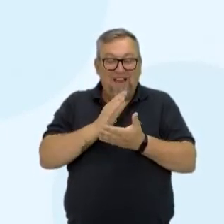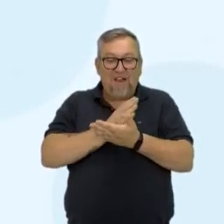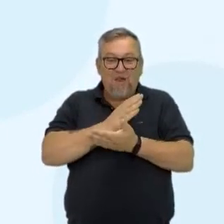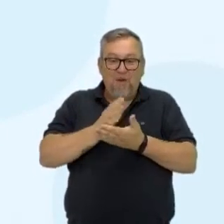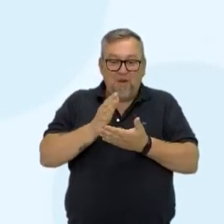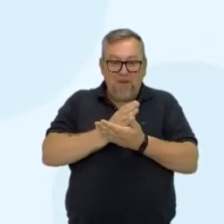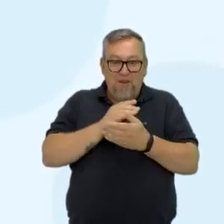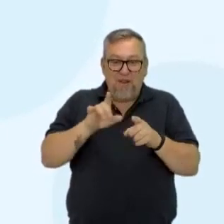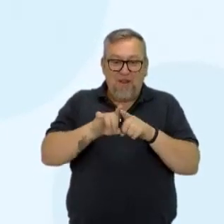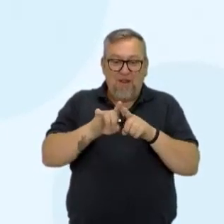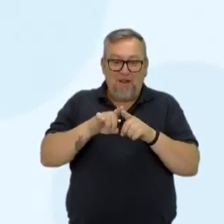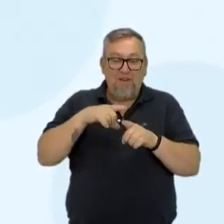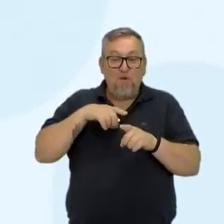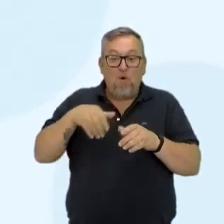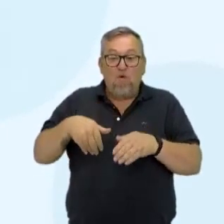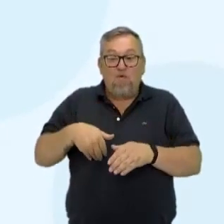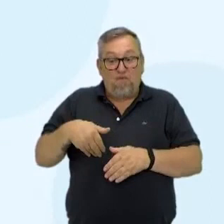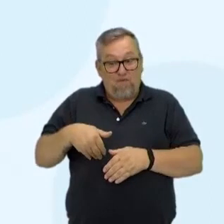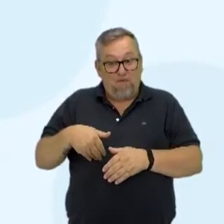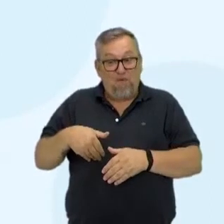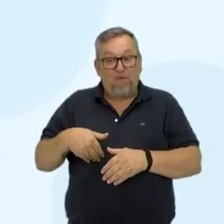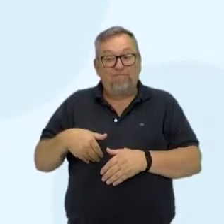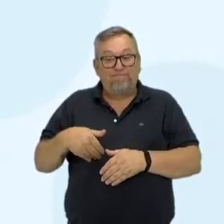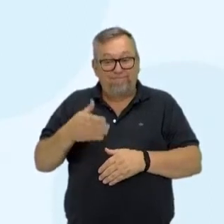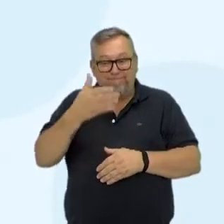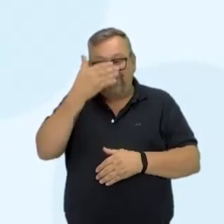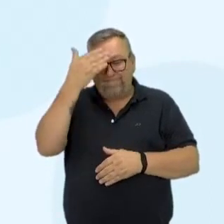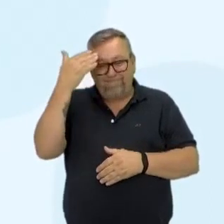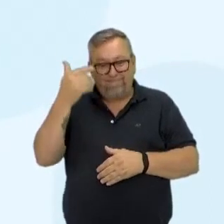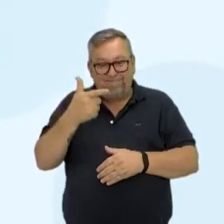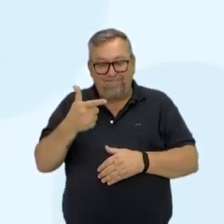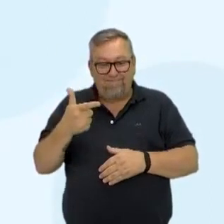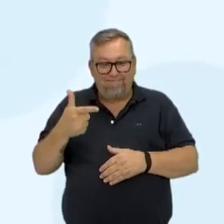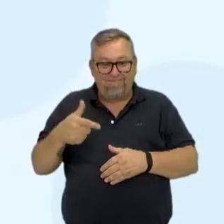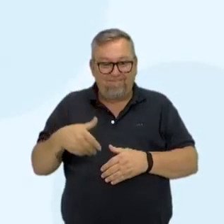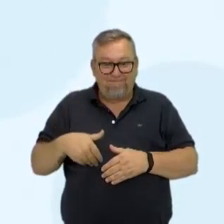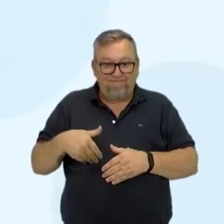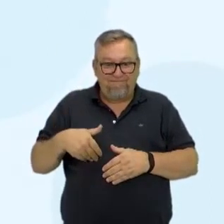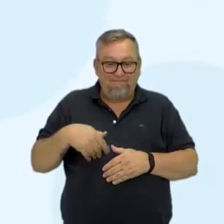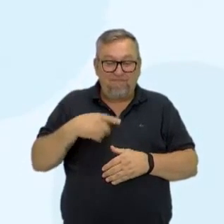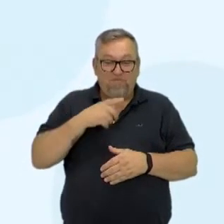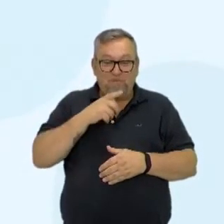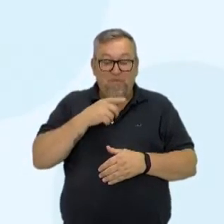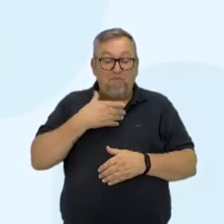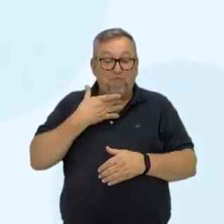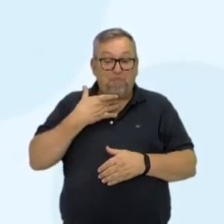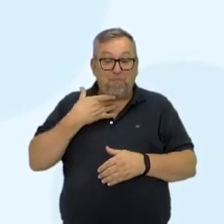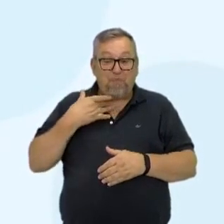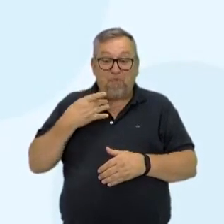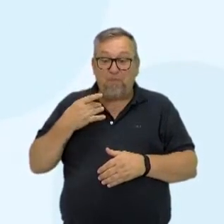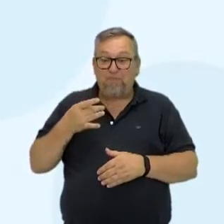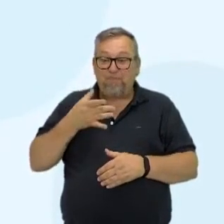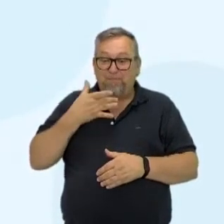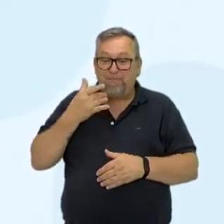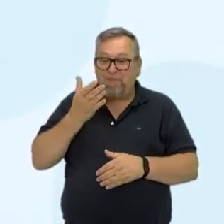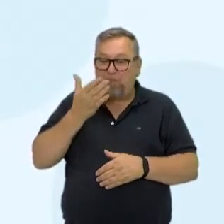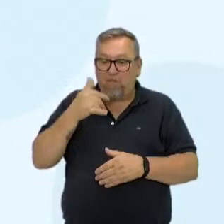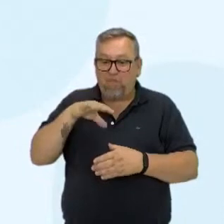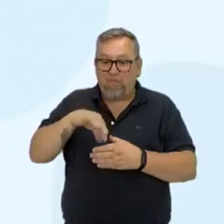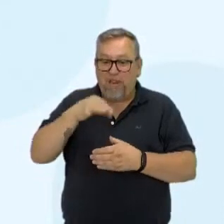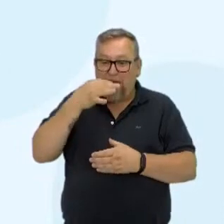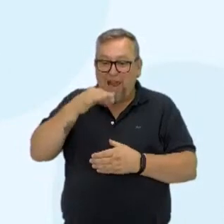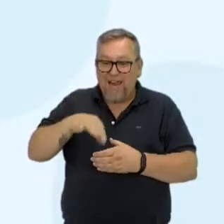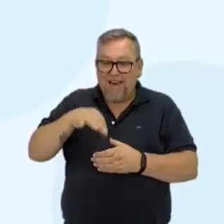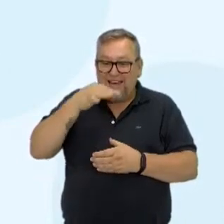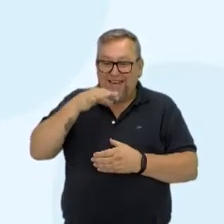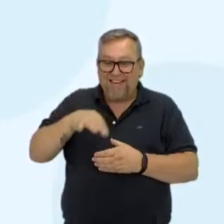de um tempo de fome, e aí a pessoa não tem como ficar com tanta água na boca e tal, para comer a pipoquinha e tal. É um exemplo